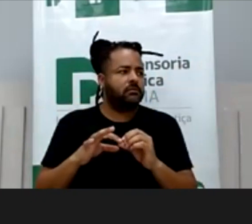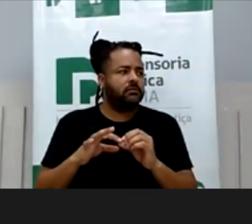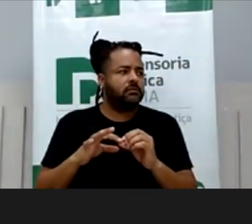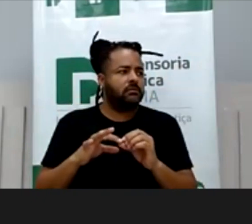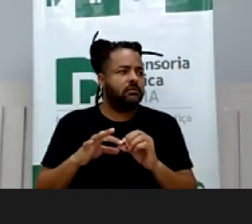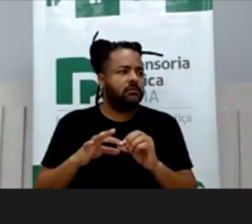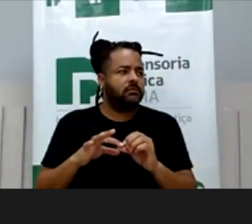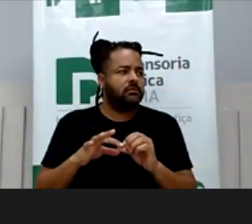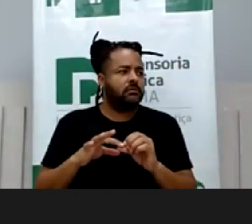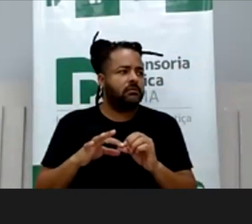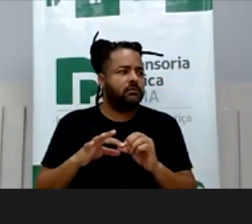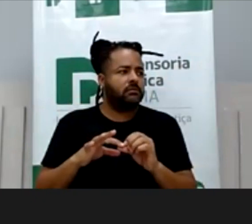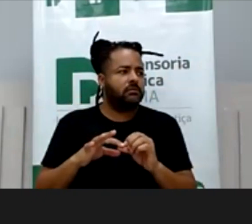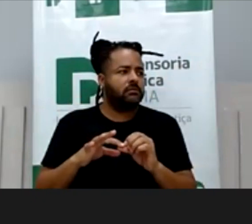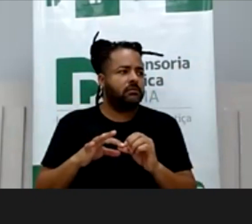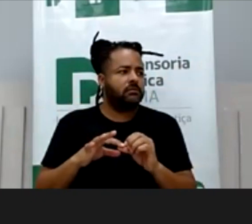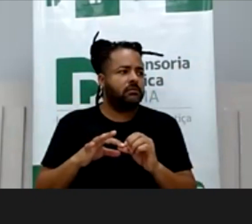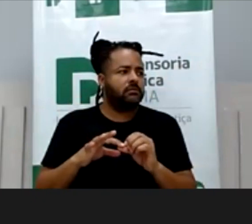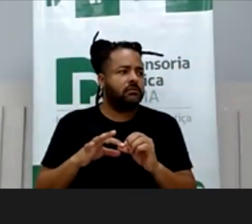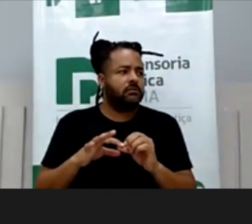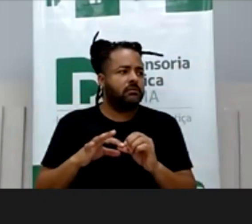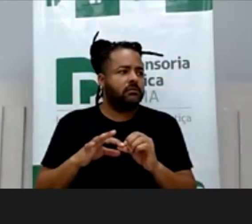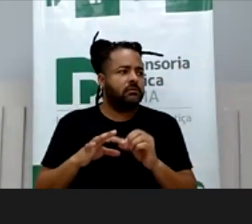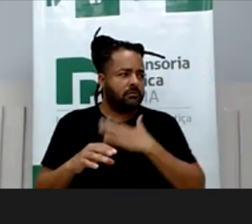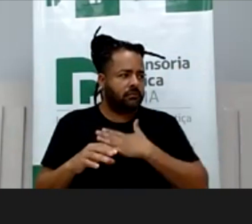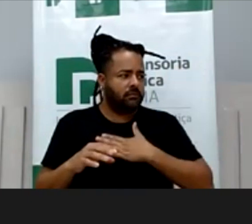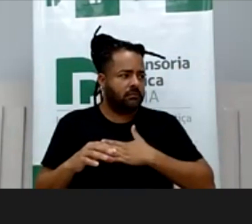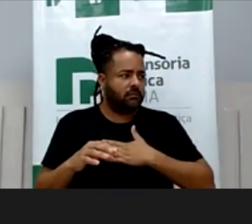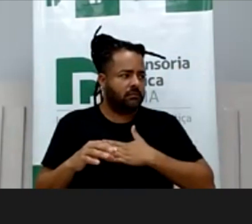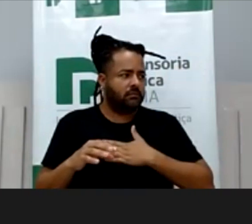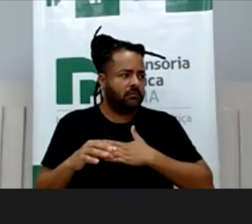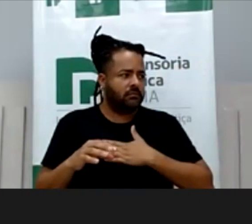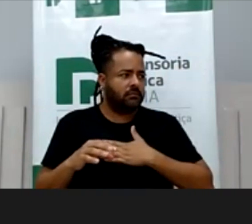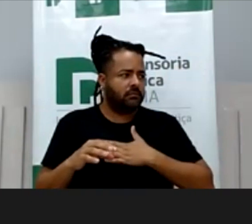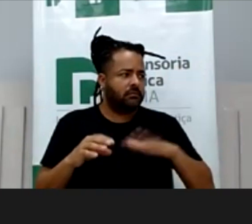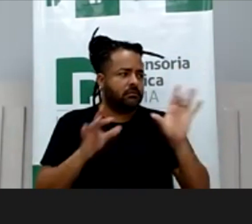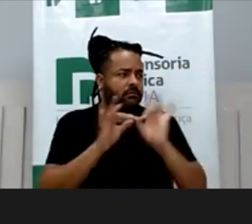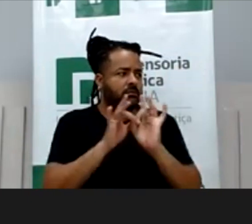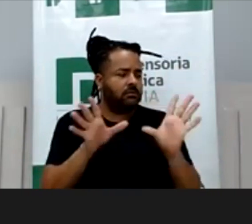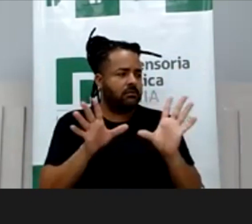Diana? Tá, com certeza, se quiser, estou à disposição.